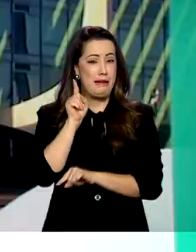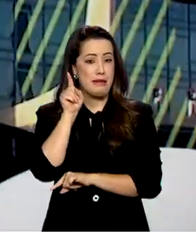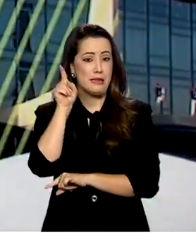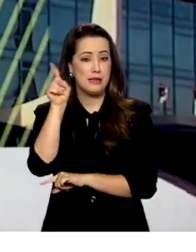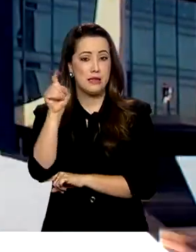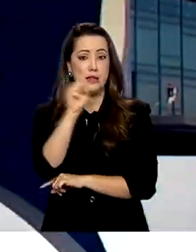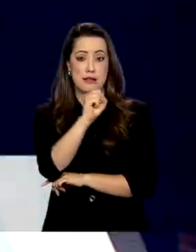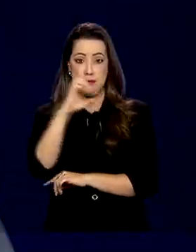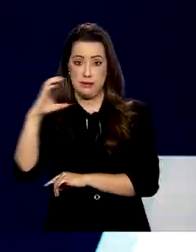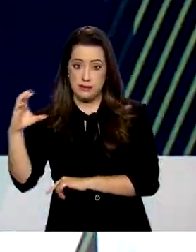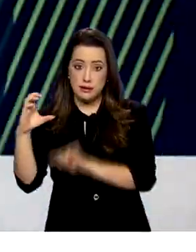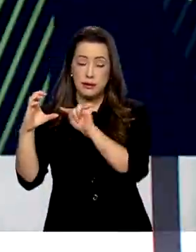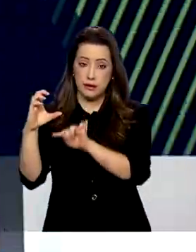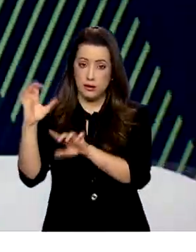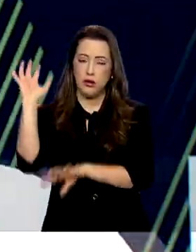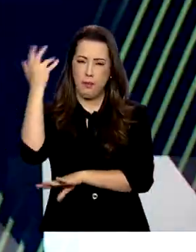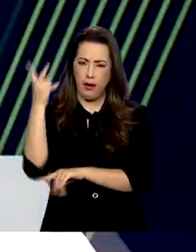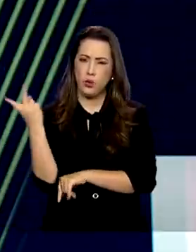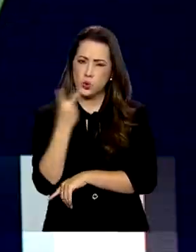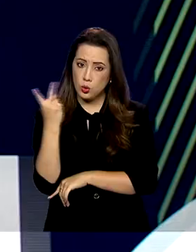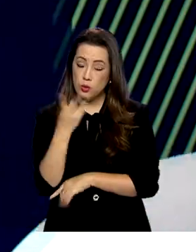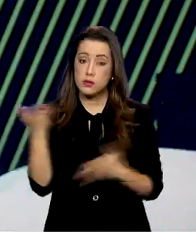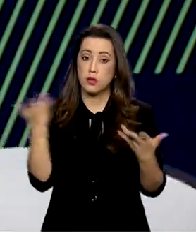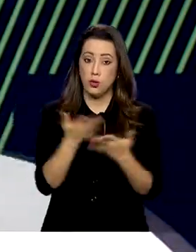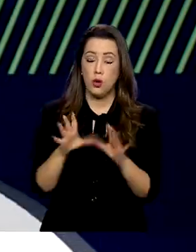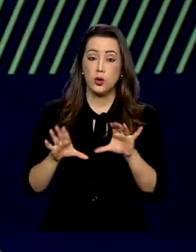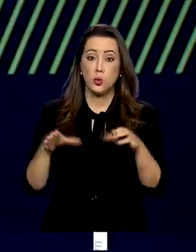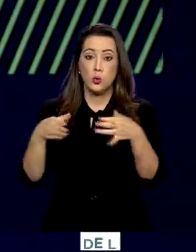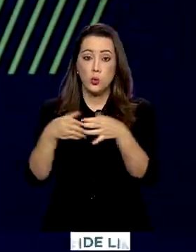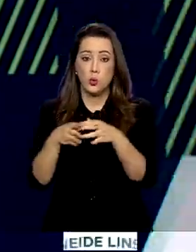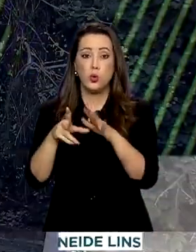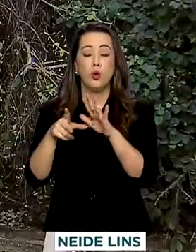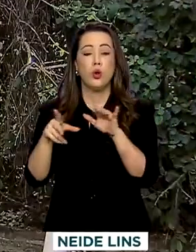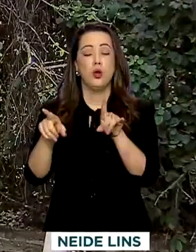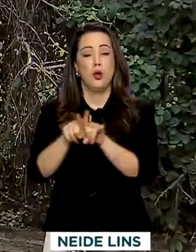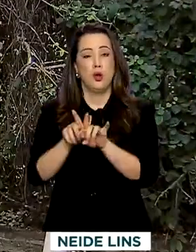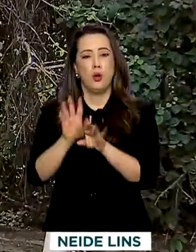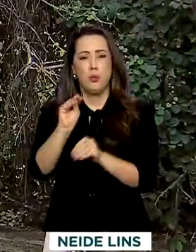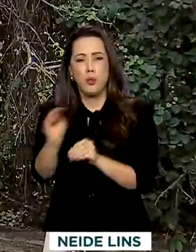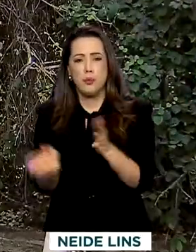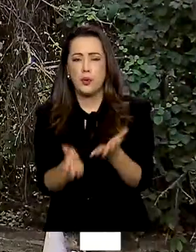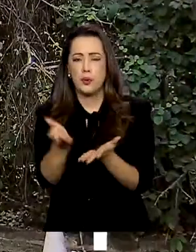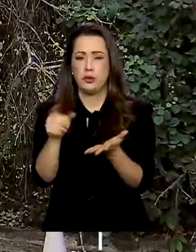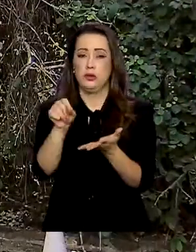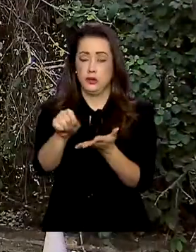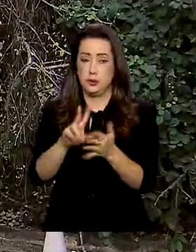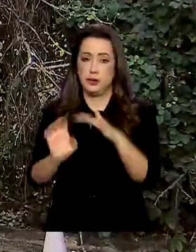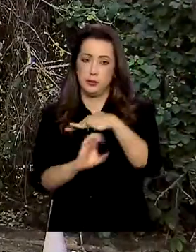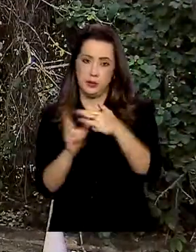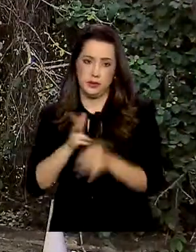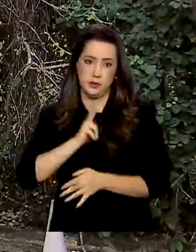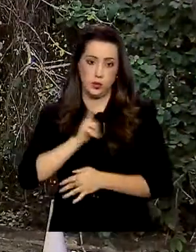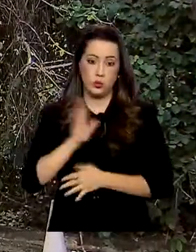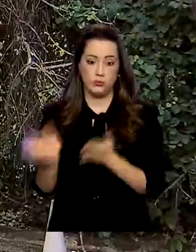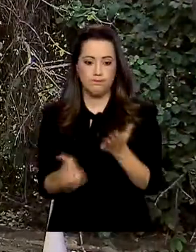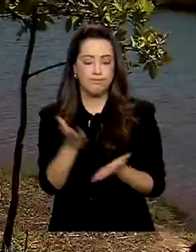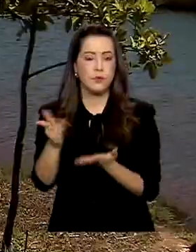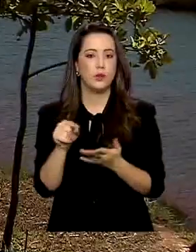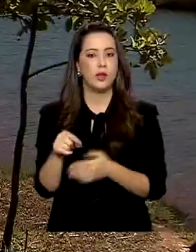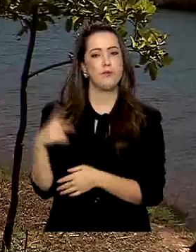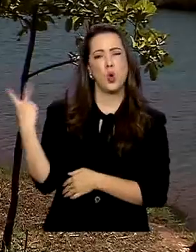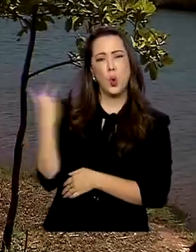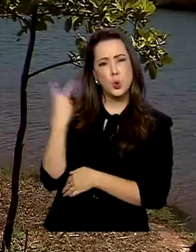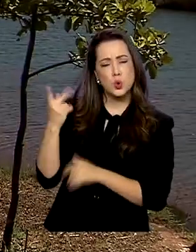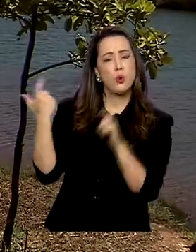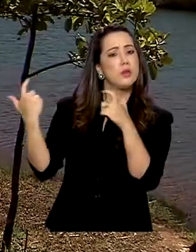de São Joaquim e Santa Catarina foram incluídos no programa de desestatização de unidades de conservação. Com isso, os